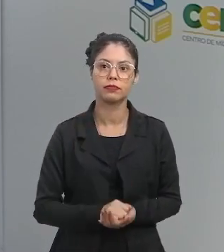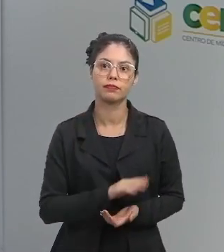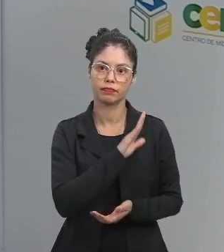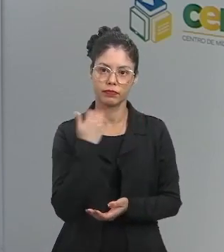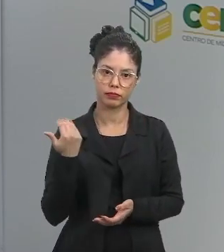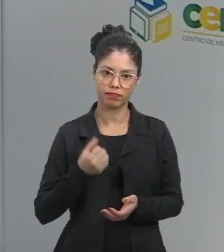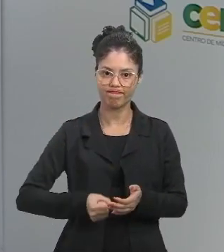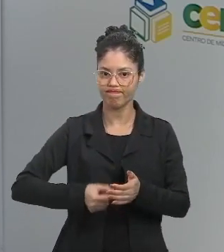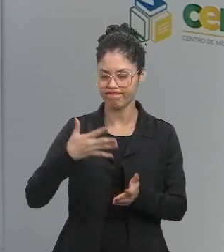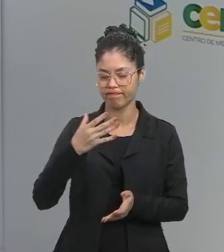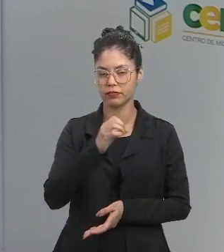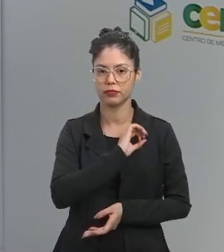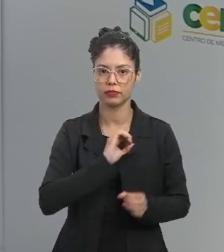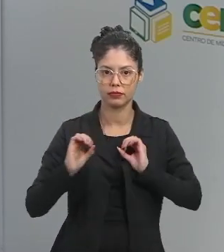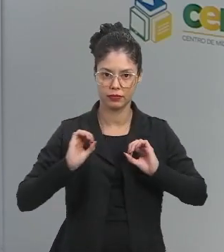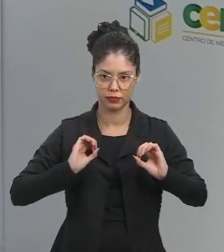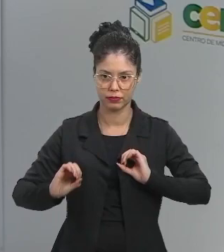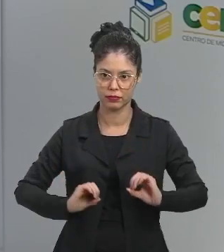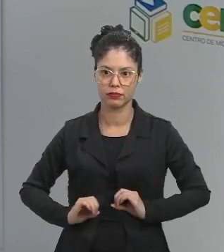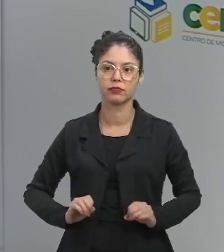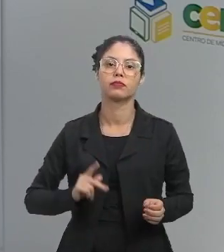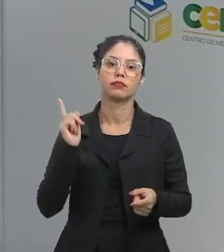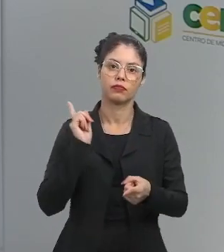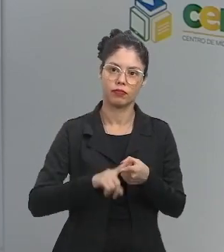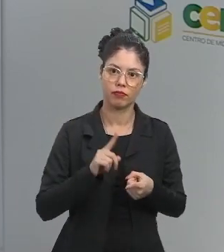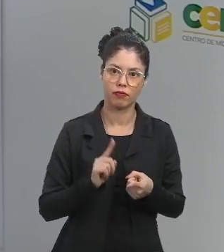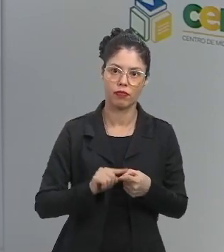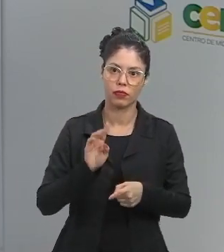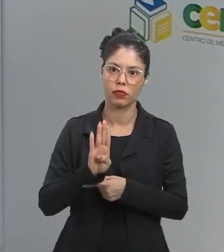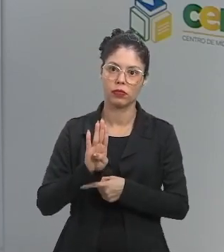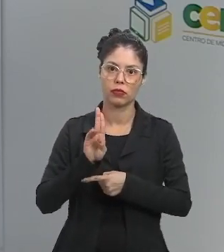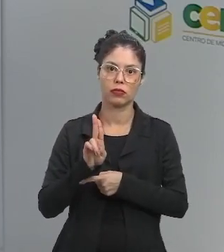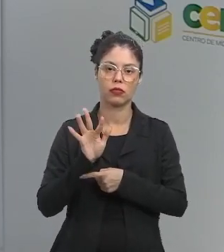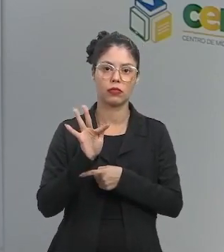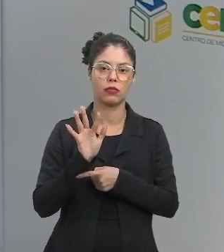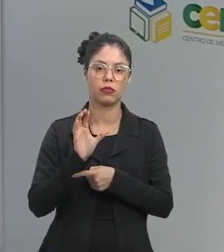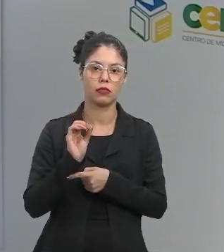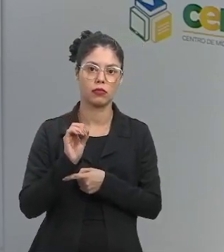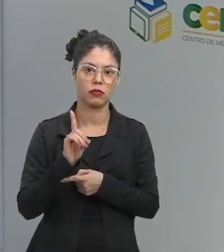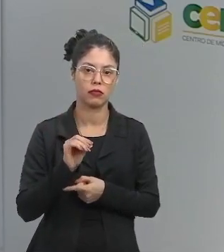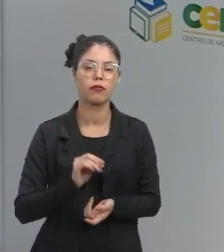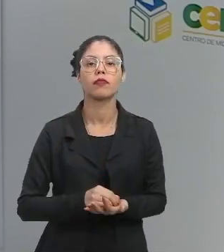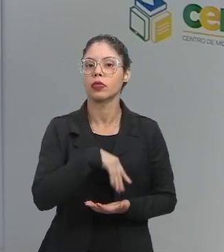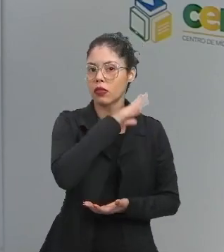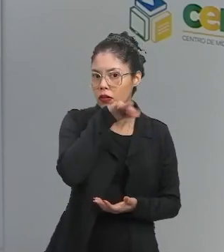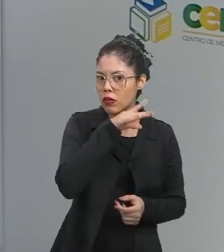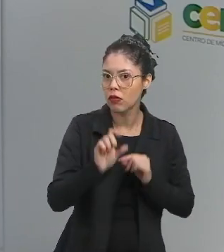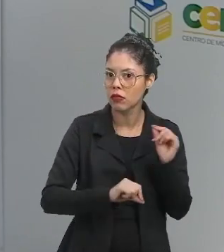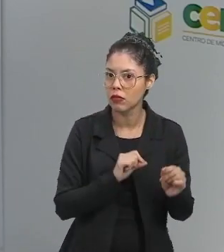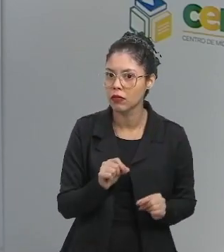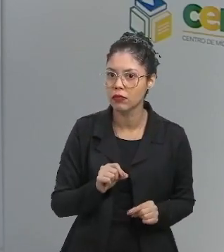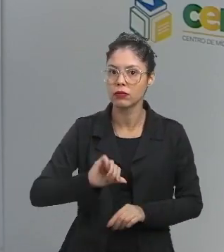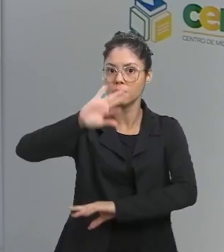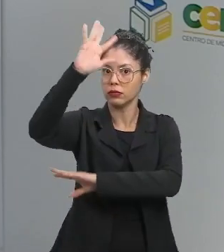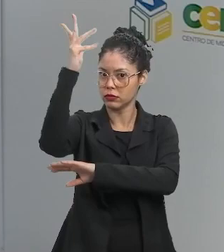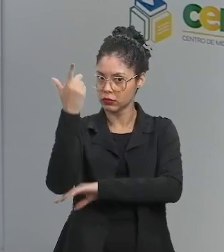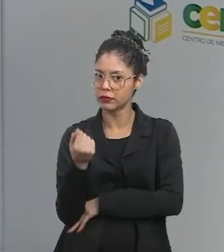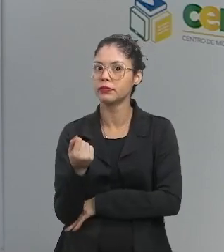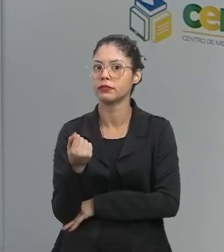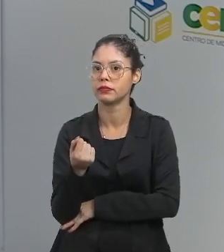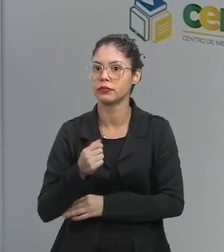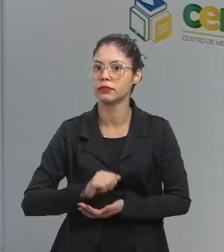morte de onças por conta dos búfalo. Só lembrando, hein? Búfalo é um animal lá da África.